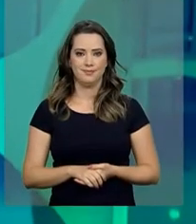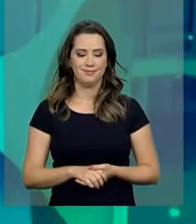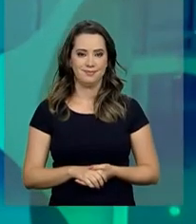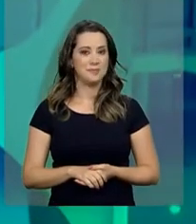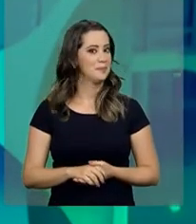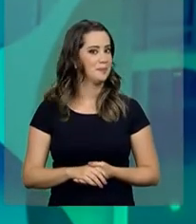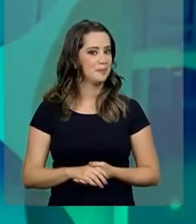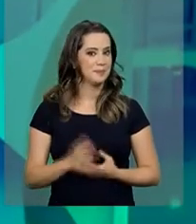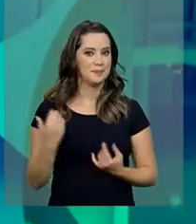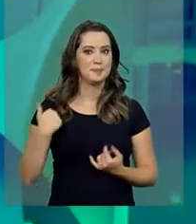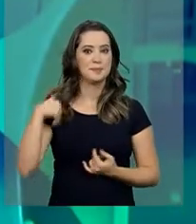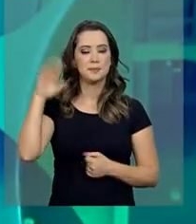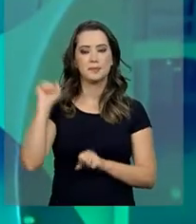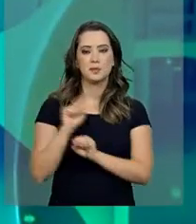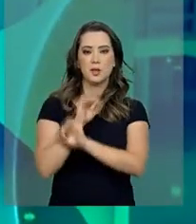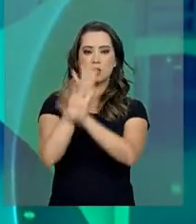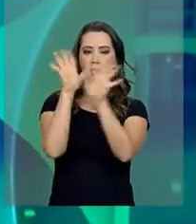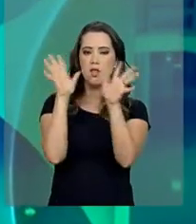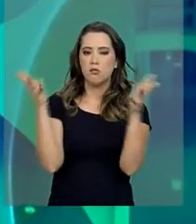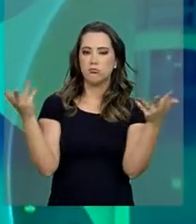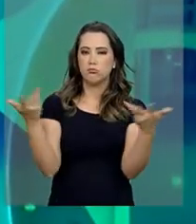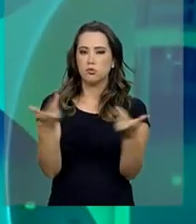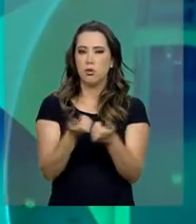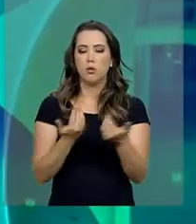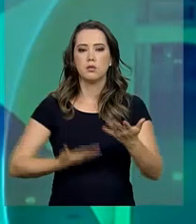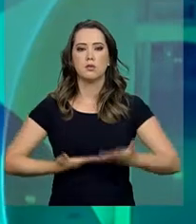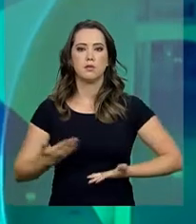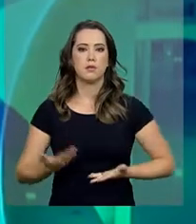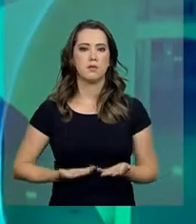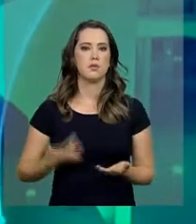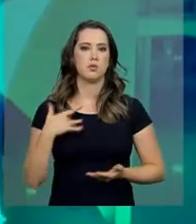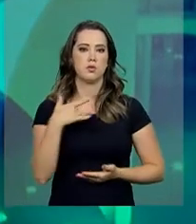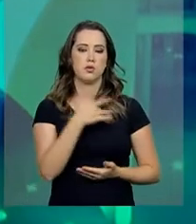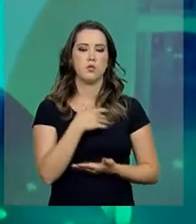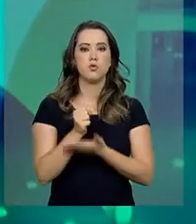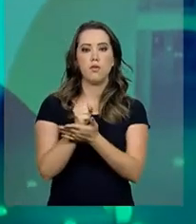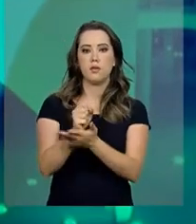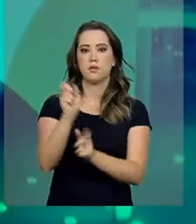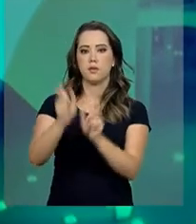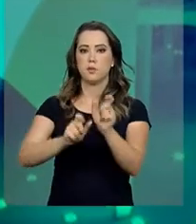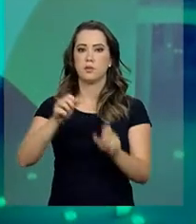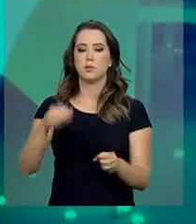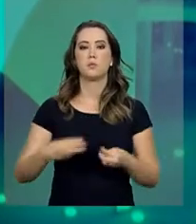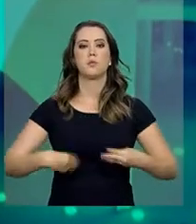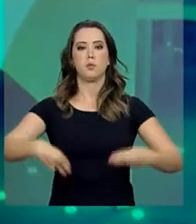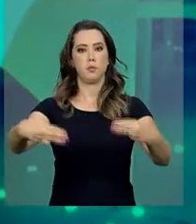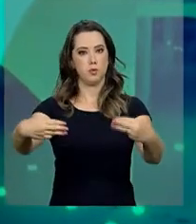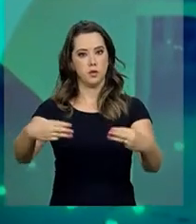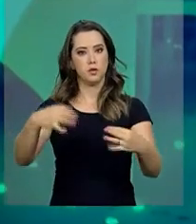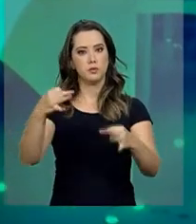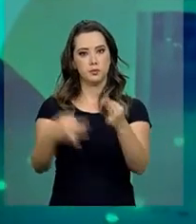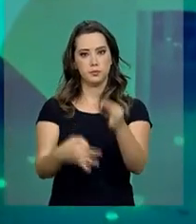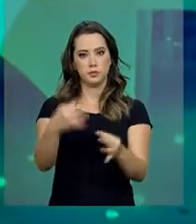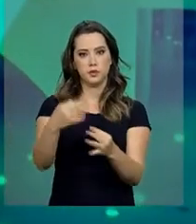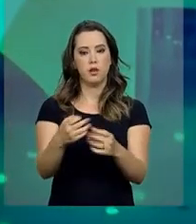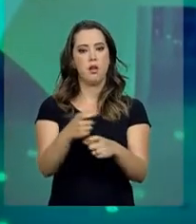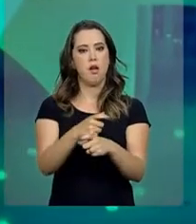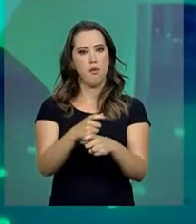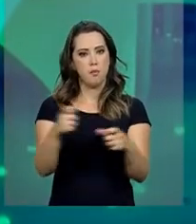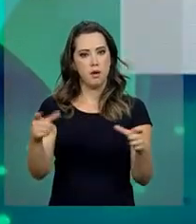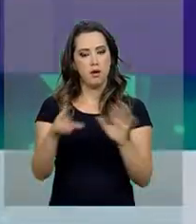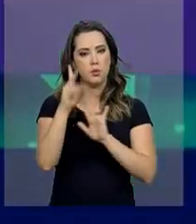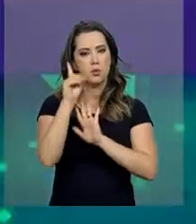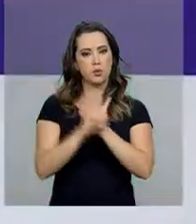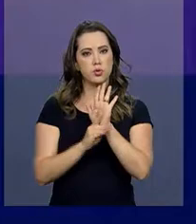Mais transparência e qualidade nos serviços de saúde prestados ao consumidor. O Ministério da Justiça quer ampliar o